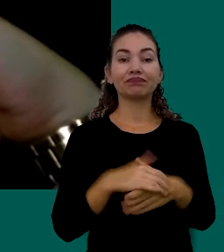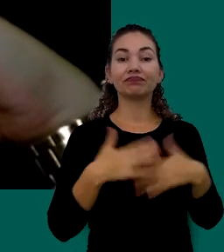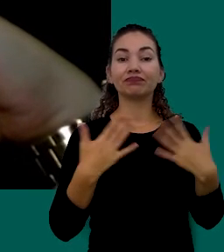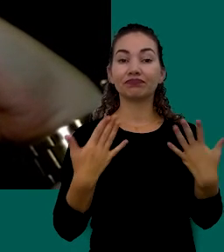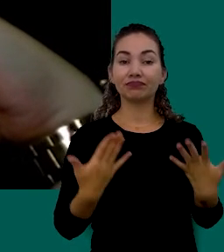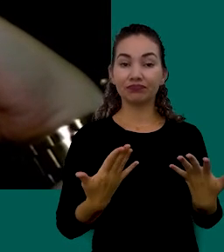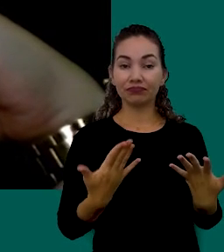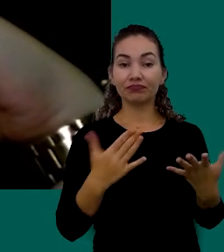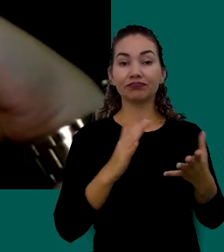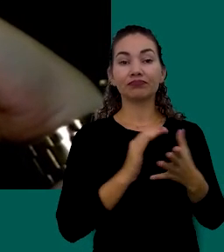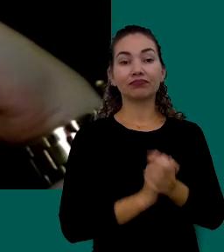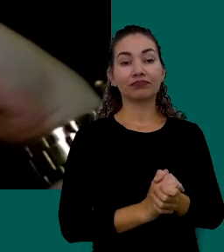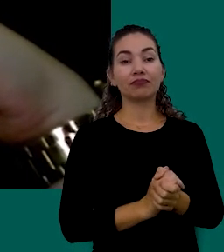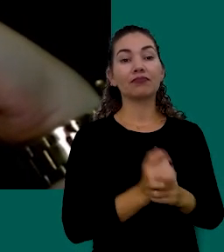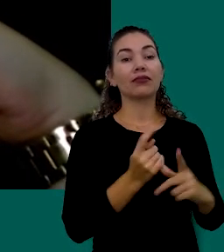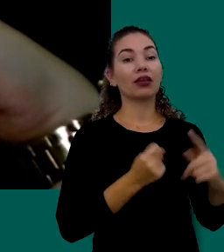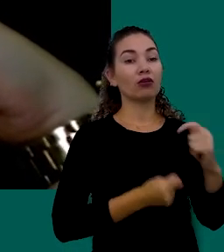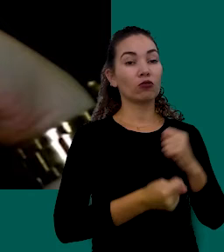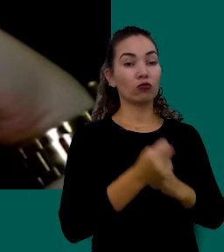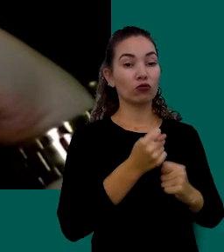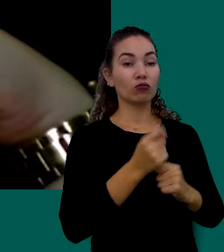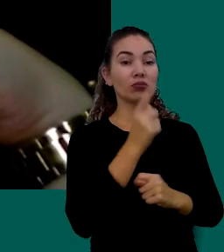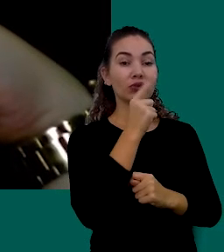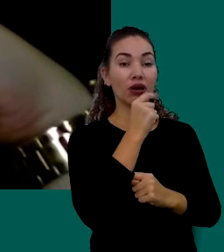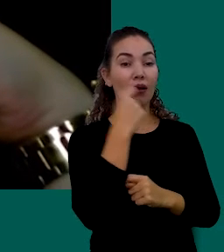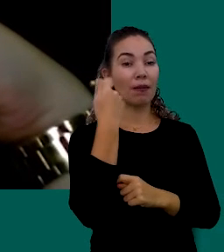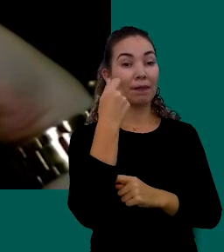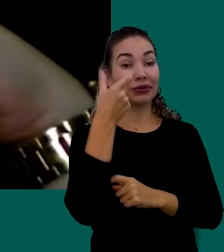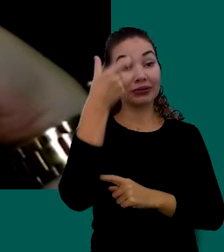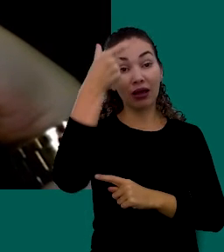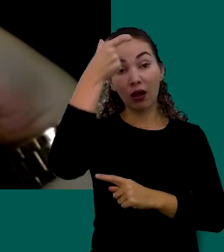Além Além De Economia A A A É